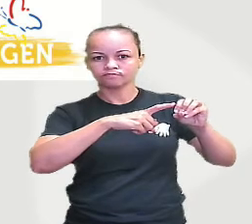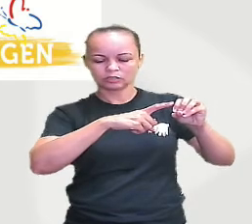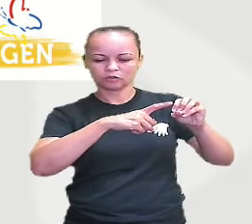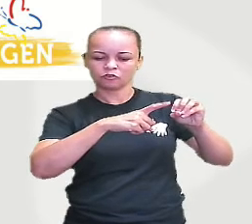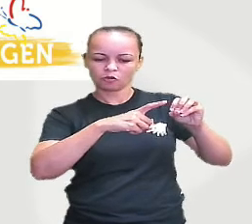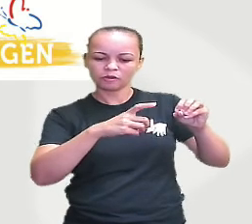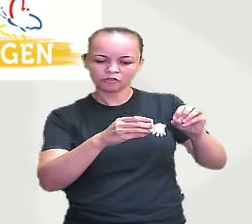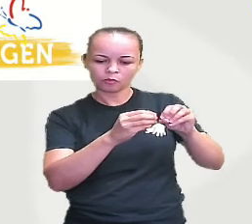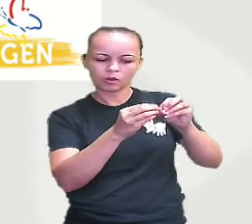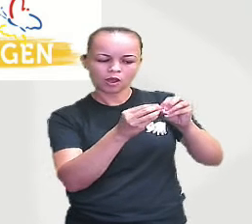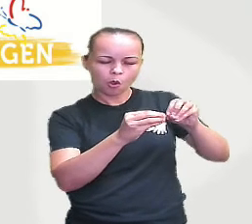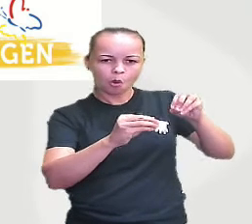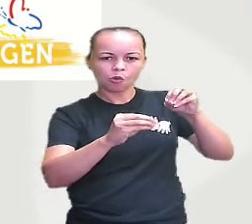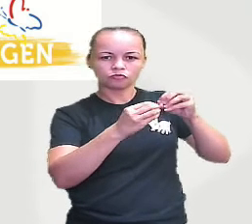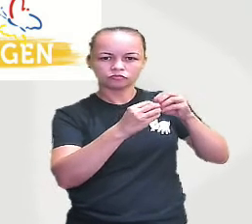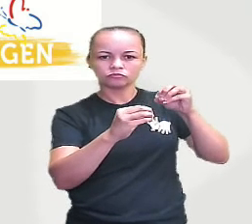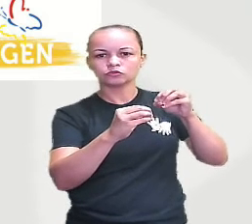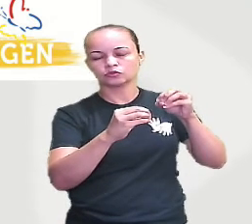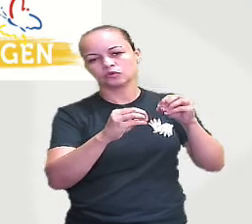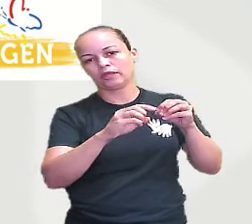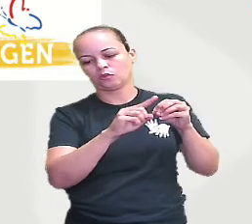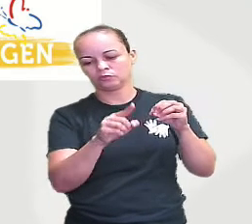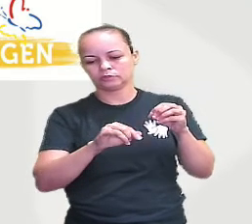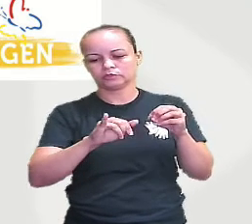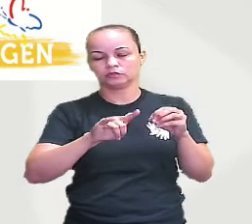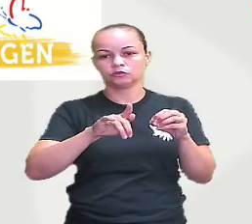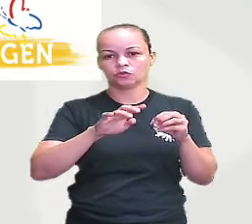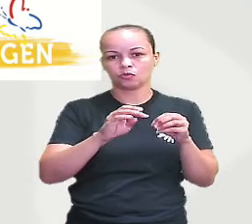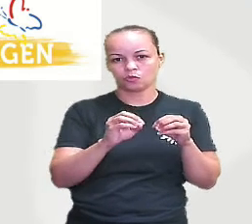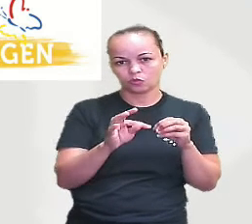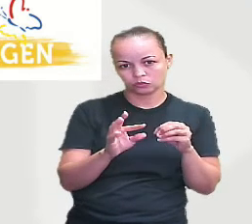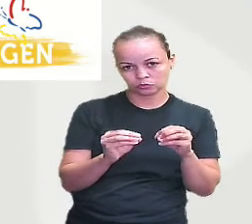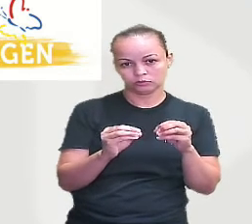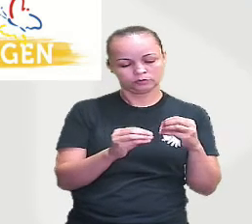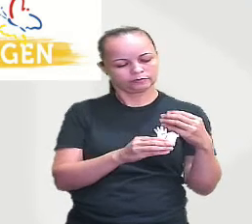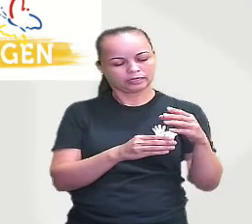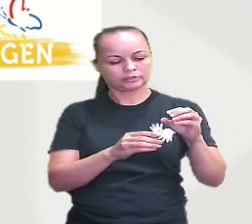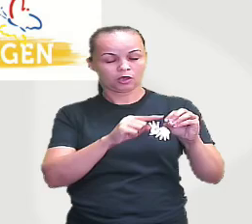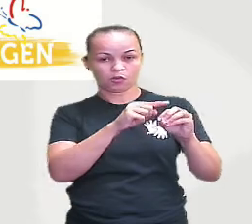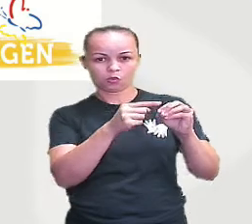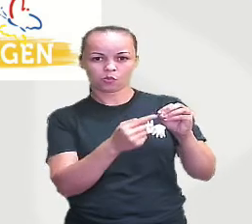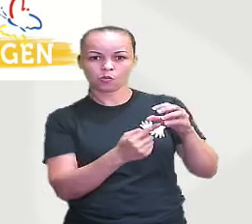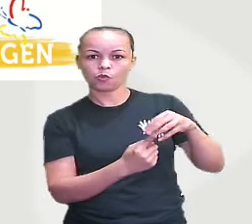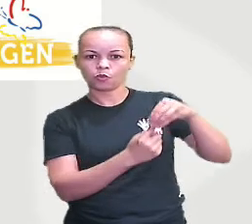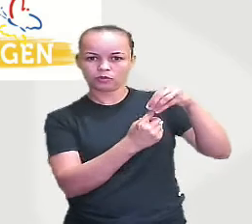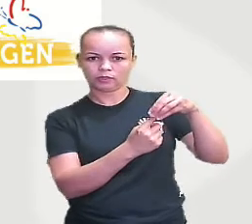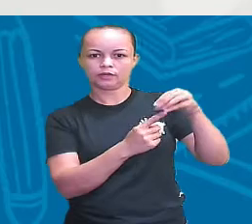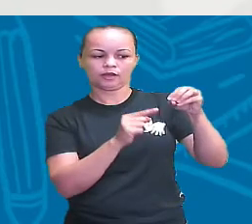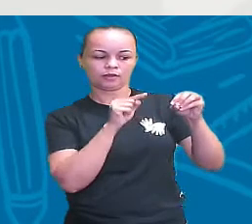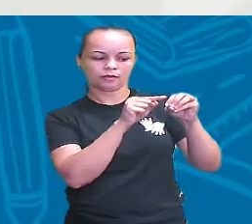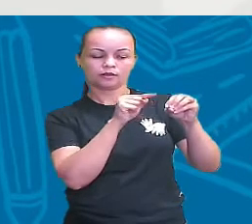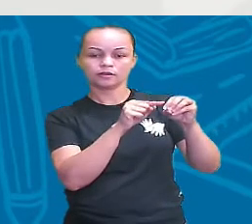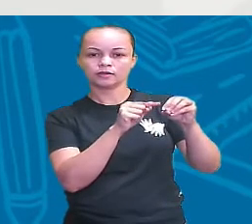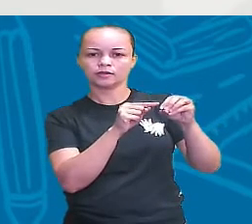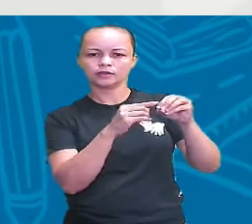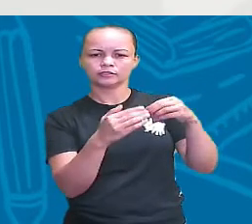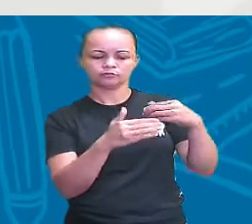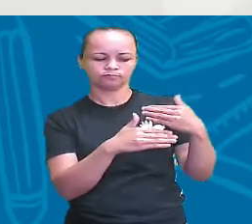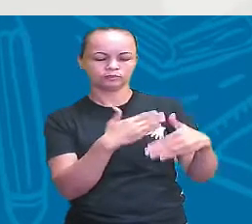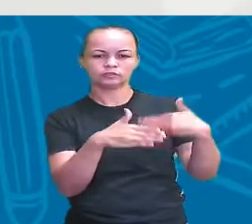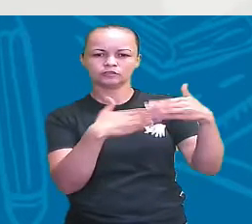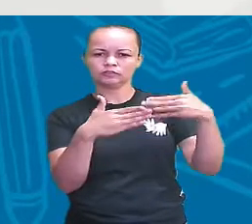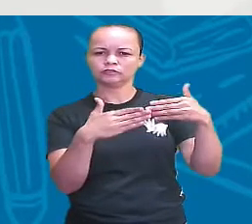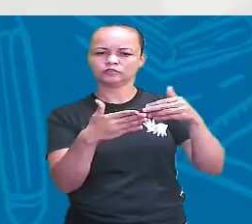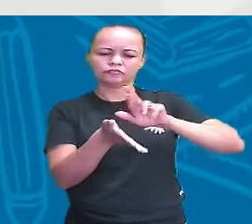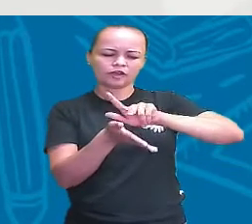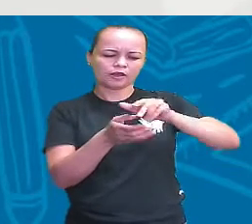forma a célula ovo, o zigoto. E dessa única célula a gente vai sofrendo, por favor, produção, volta aqui comigo, sucessivas